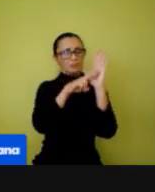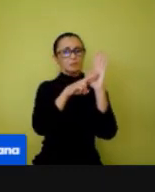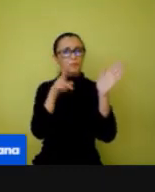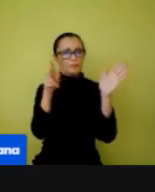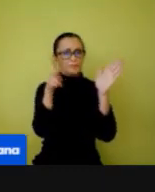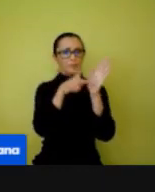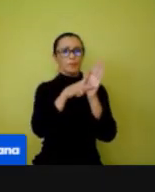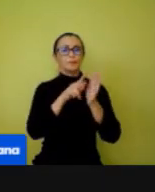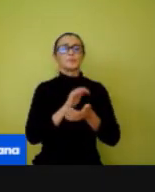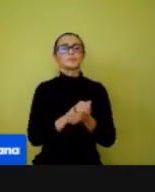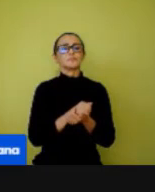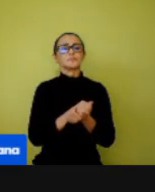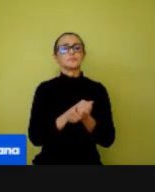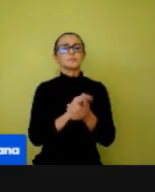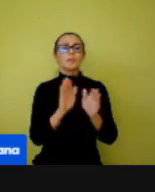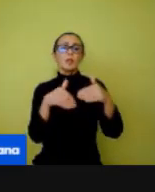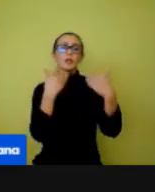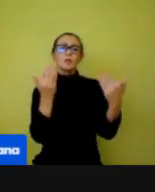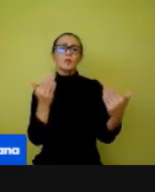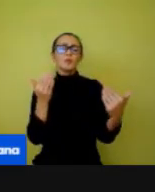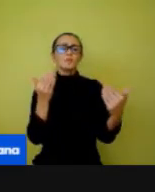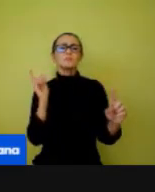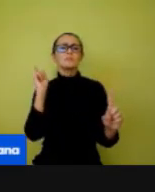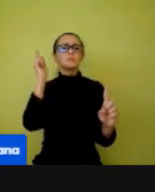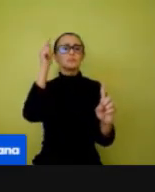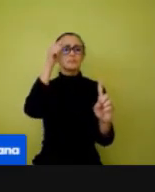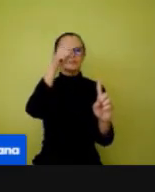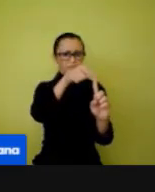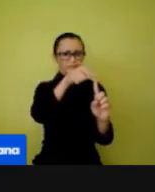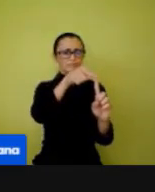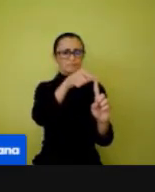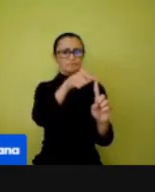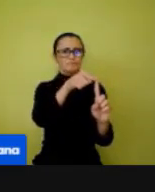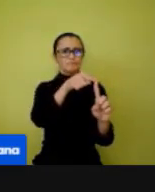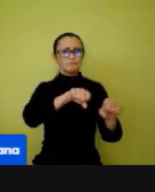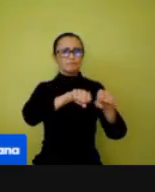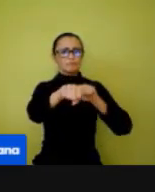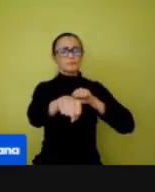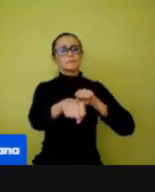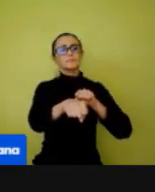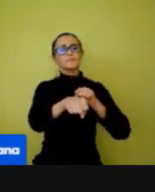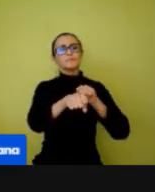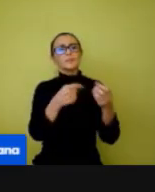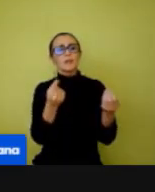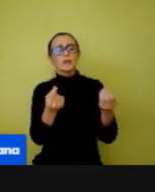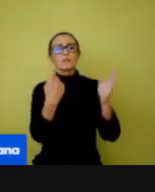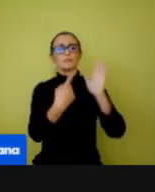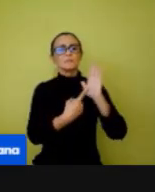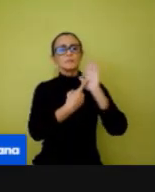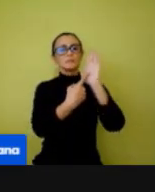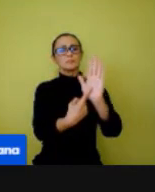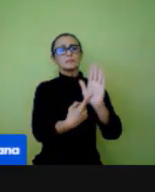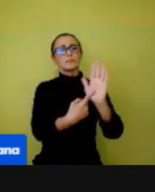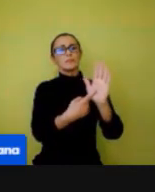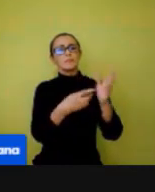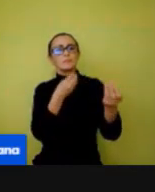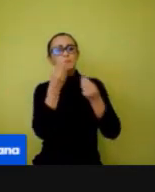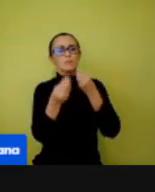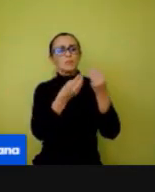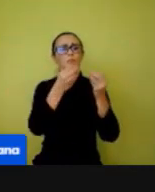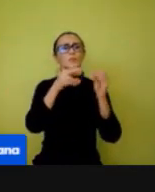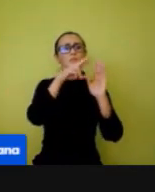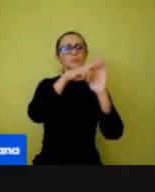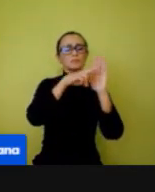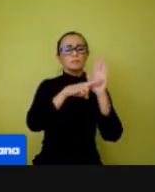Qual que é o objetivo, então, dessa formação? É estabelecer os protocolos de biossegurança nas aulas de educação física